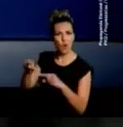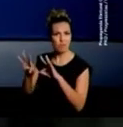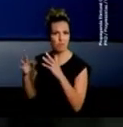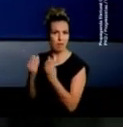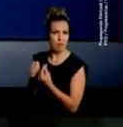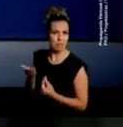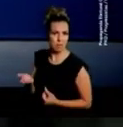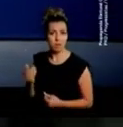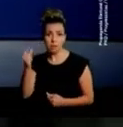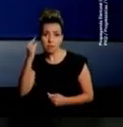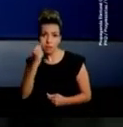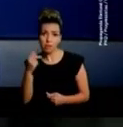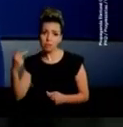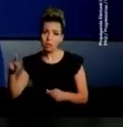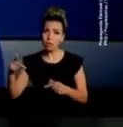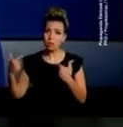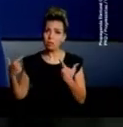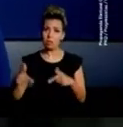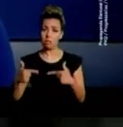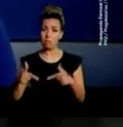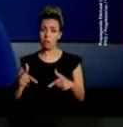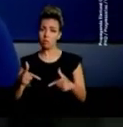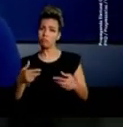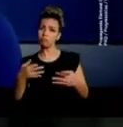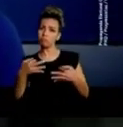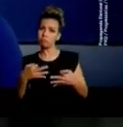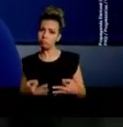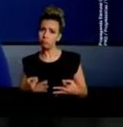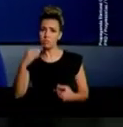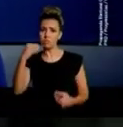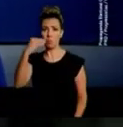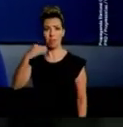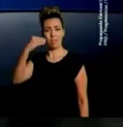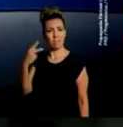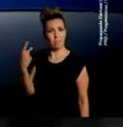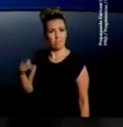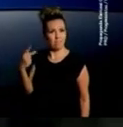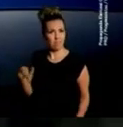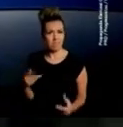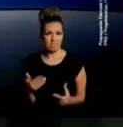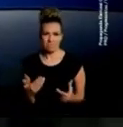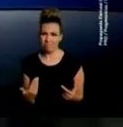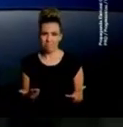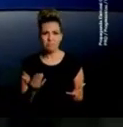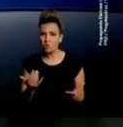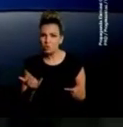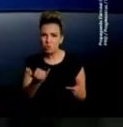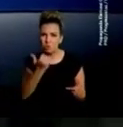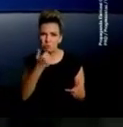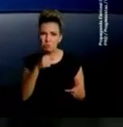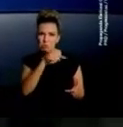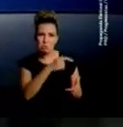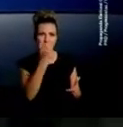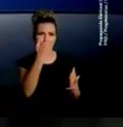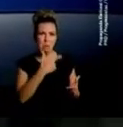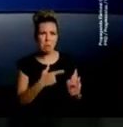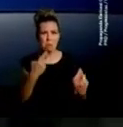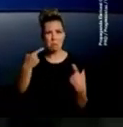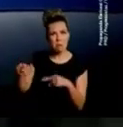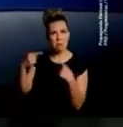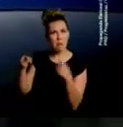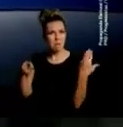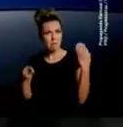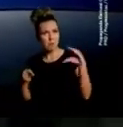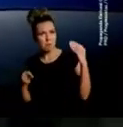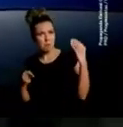Ricardo é trabalhador, equilibrado, seguro e experiente. Portanto, não é e nunca foi do jeito que